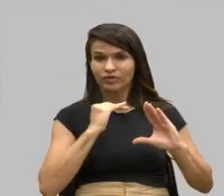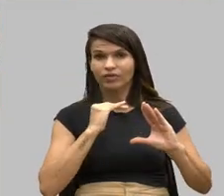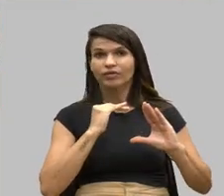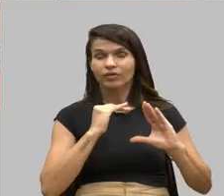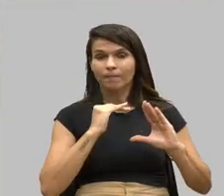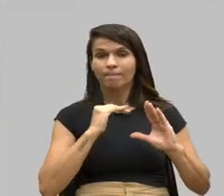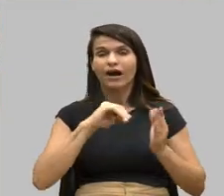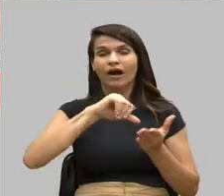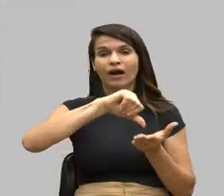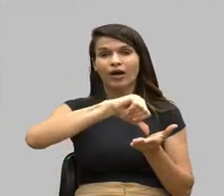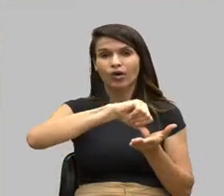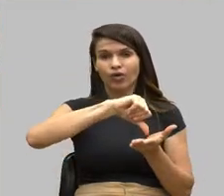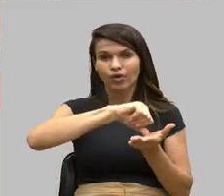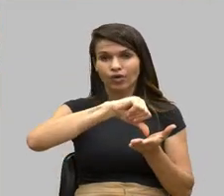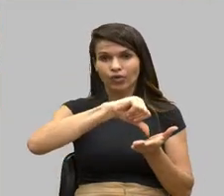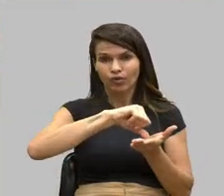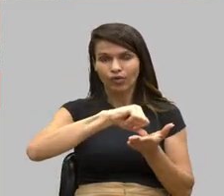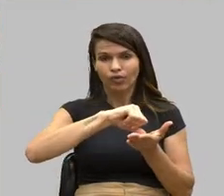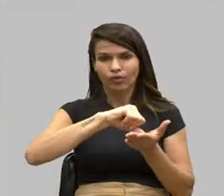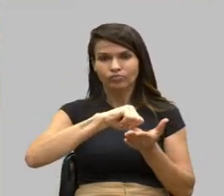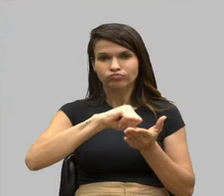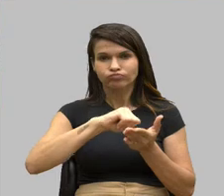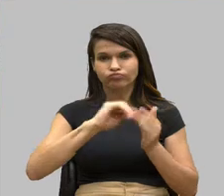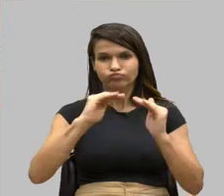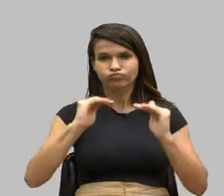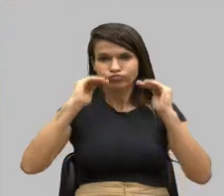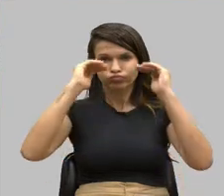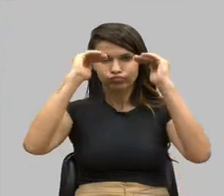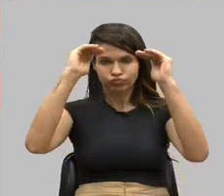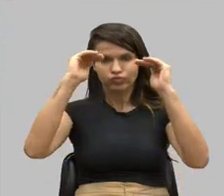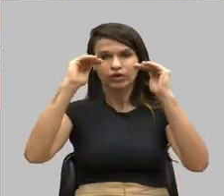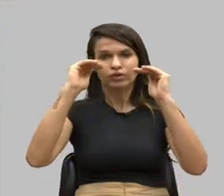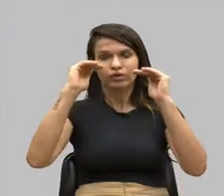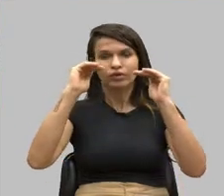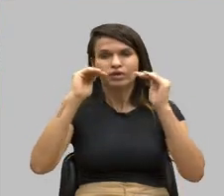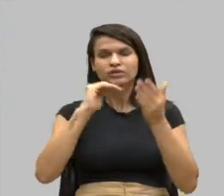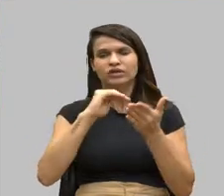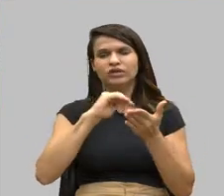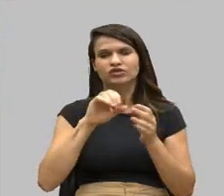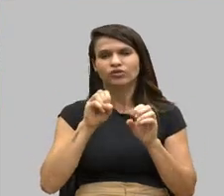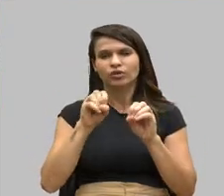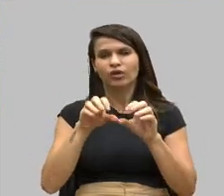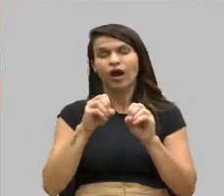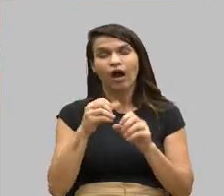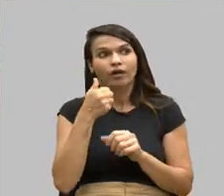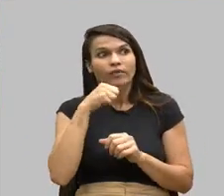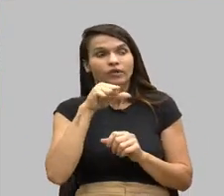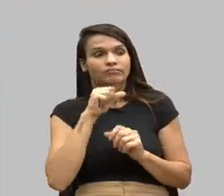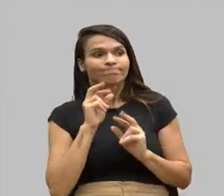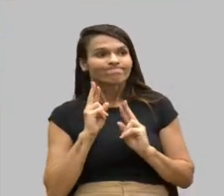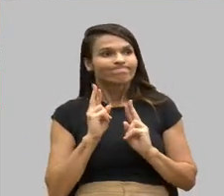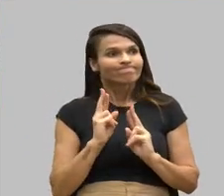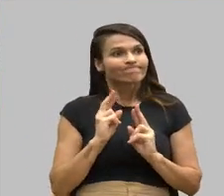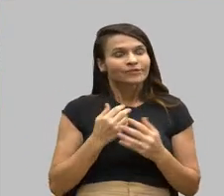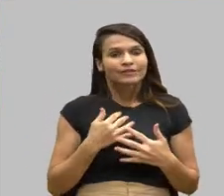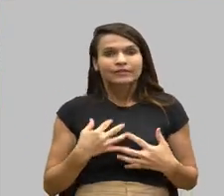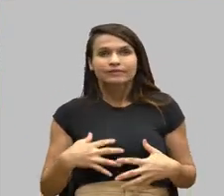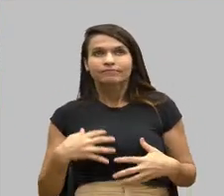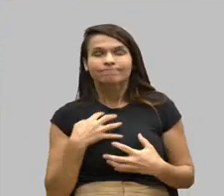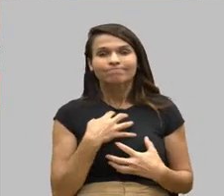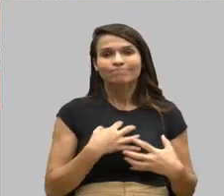órgão, a nossa superintendência regional de educação. Aí, a mãe fica toda esperançosa, quando consegue enviar.